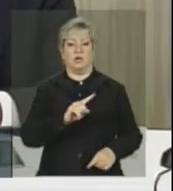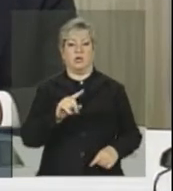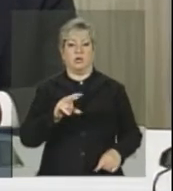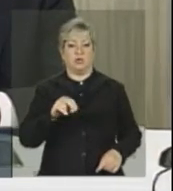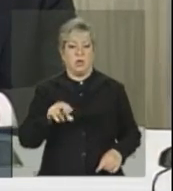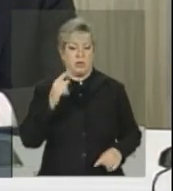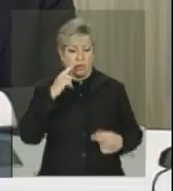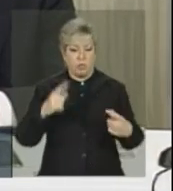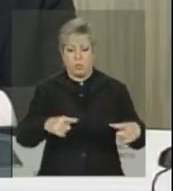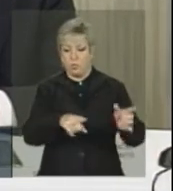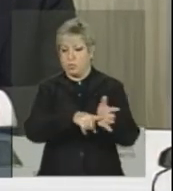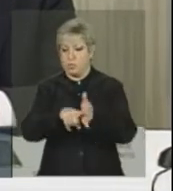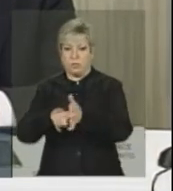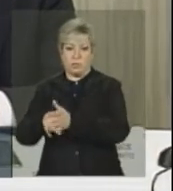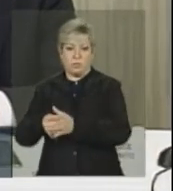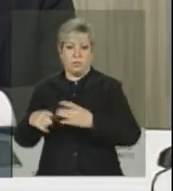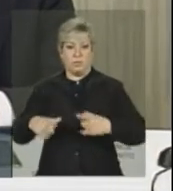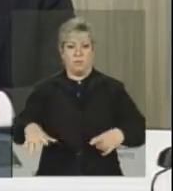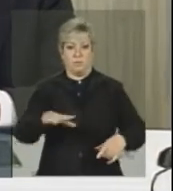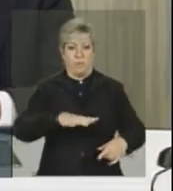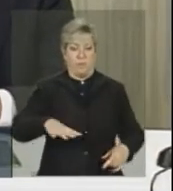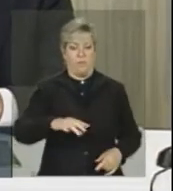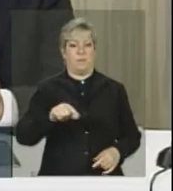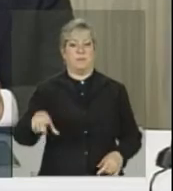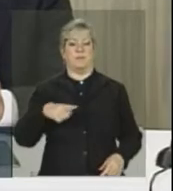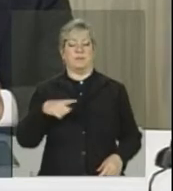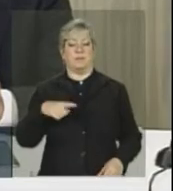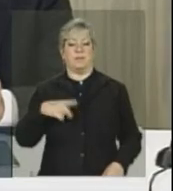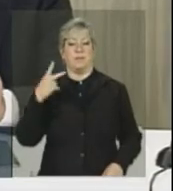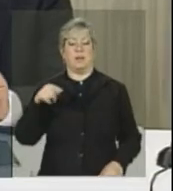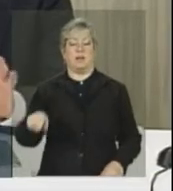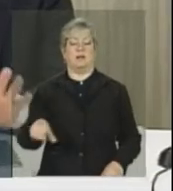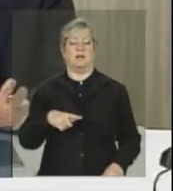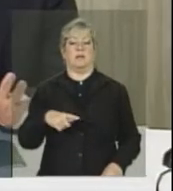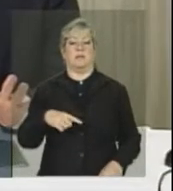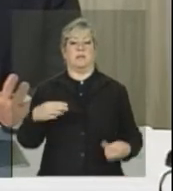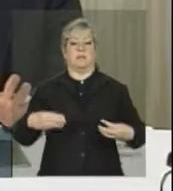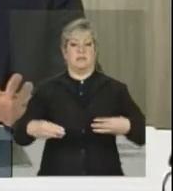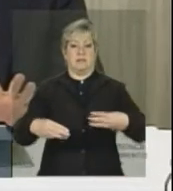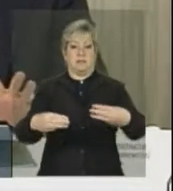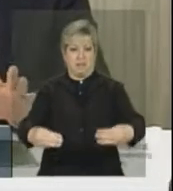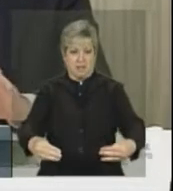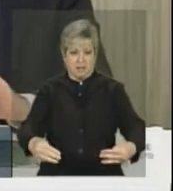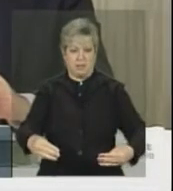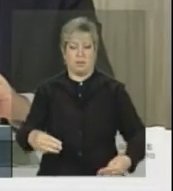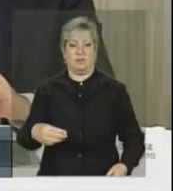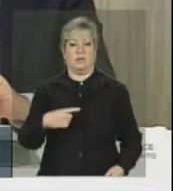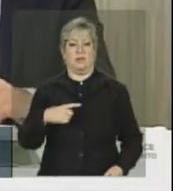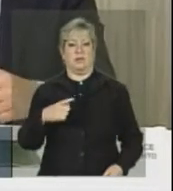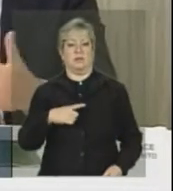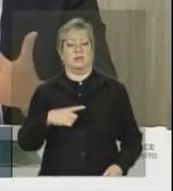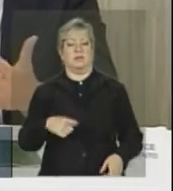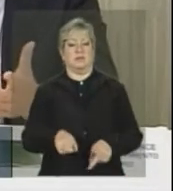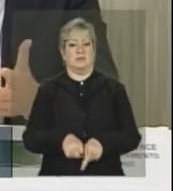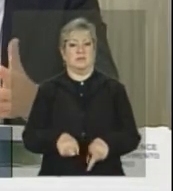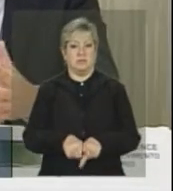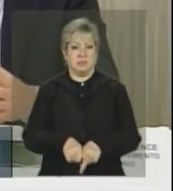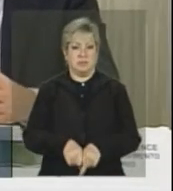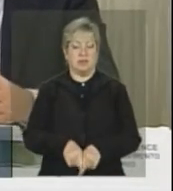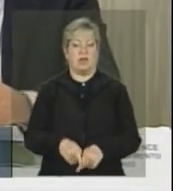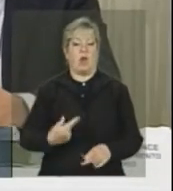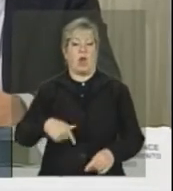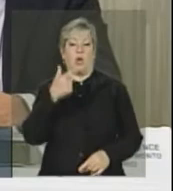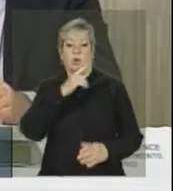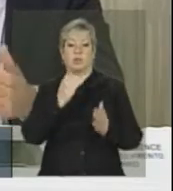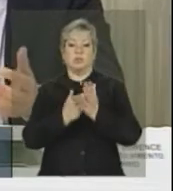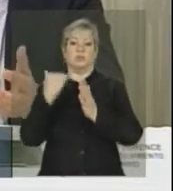da gestão de política agrícola pelo Ministério da Agricultura, Pecuária e Abastecimento. 10 mil já receberam, nós superamos a meta